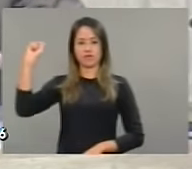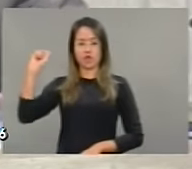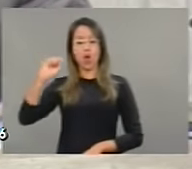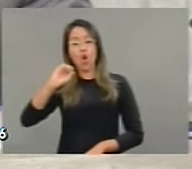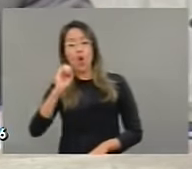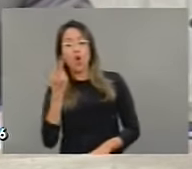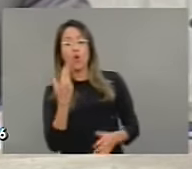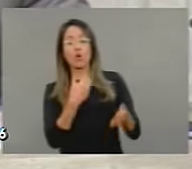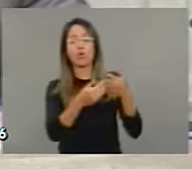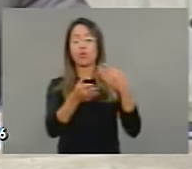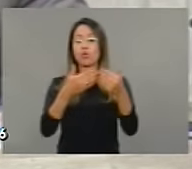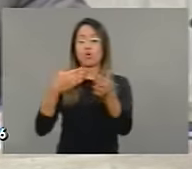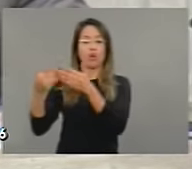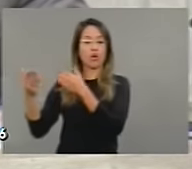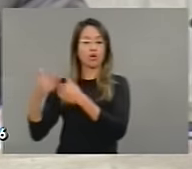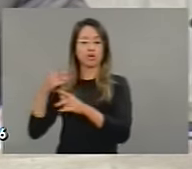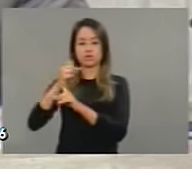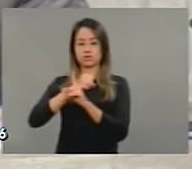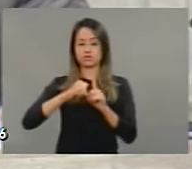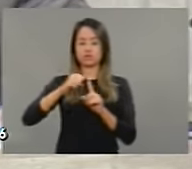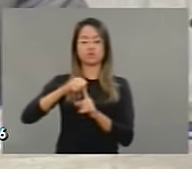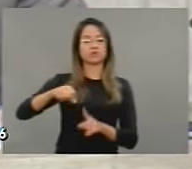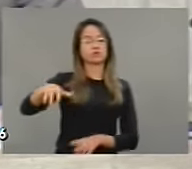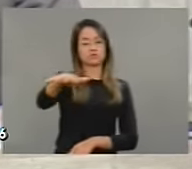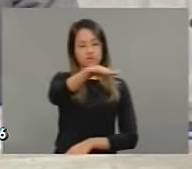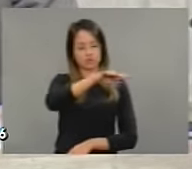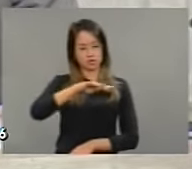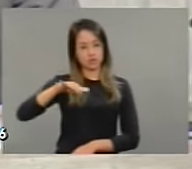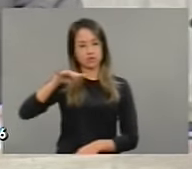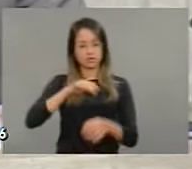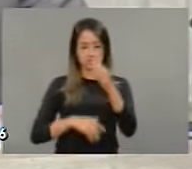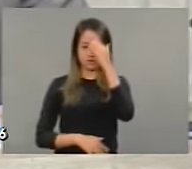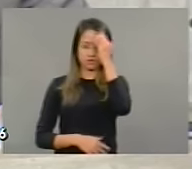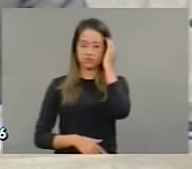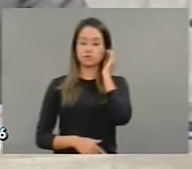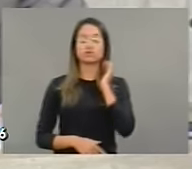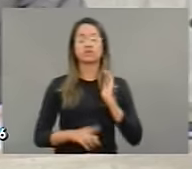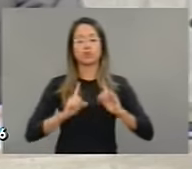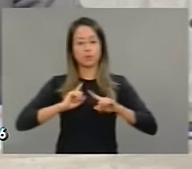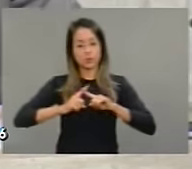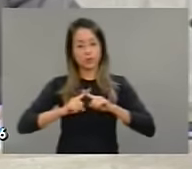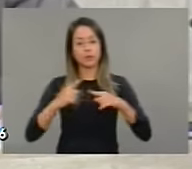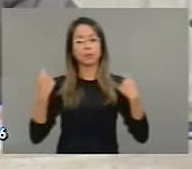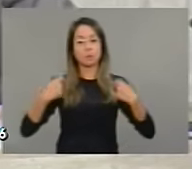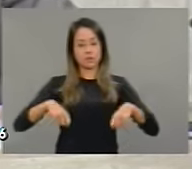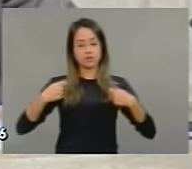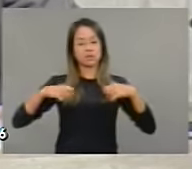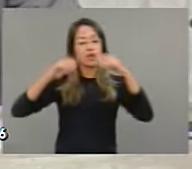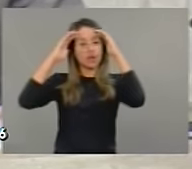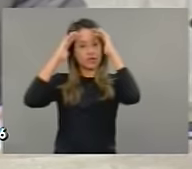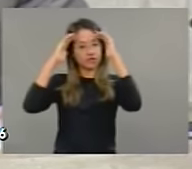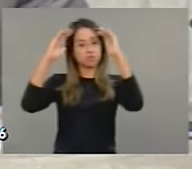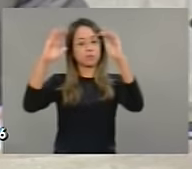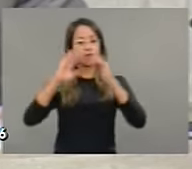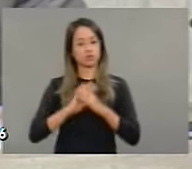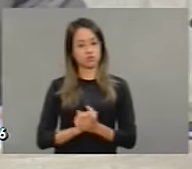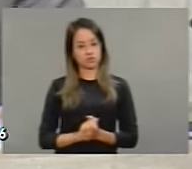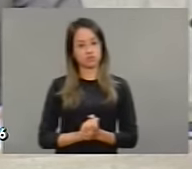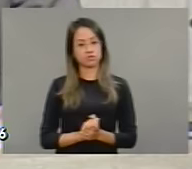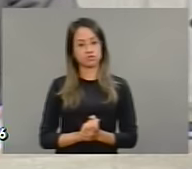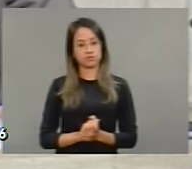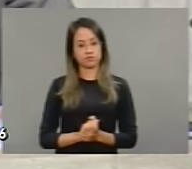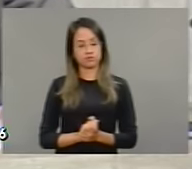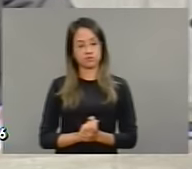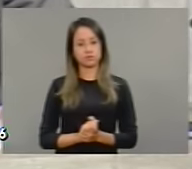membro de nossa sociedade, de uma sociedade que tem que ser pautada no respeito aos posicionamentos,